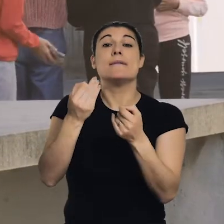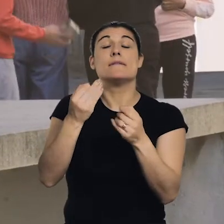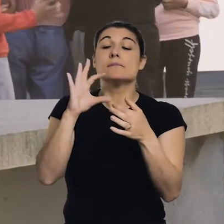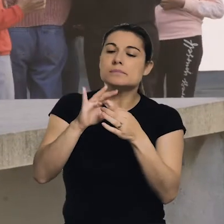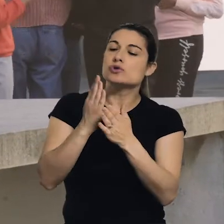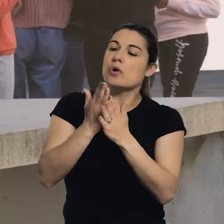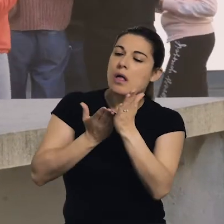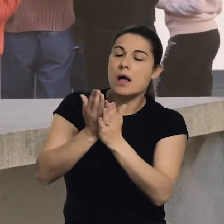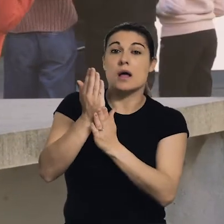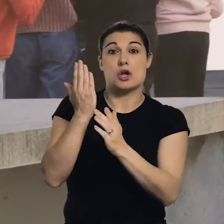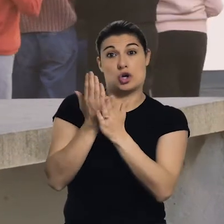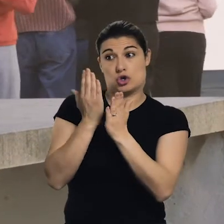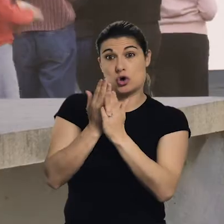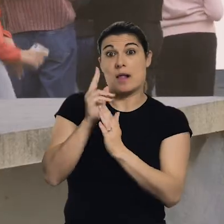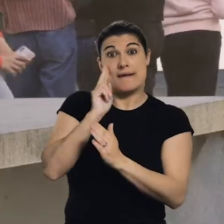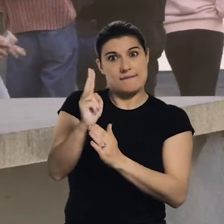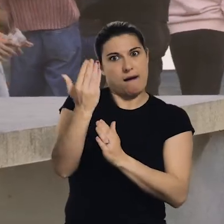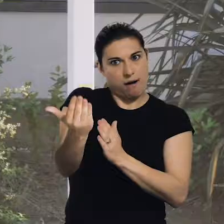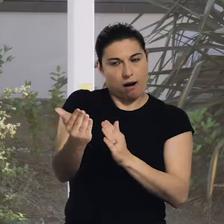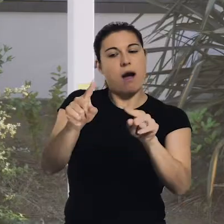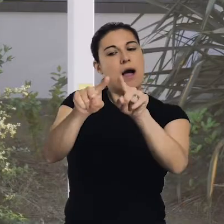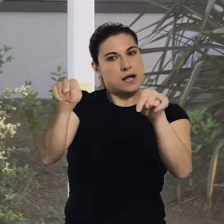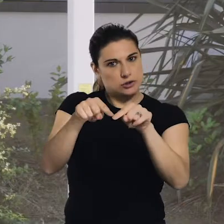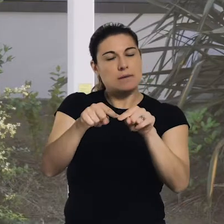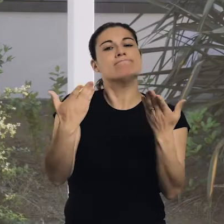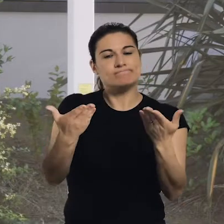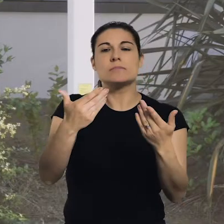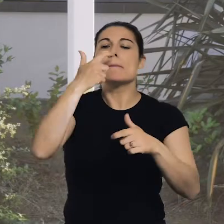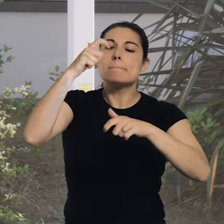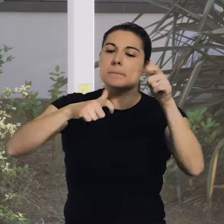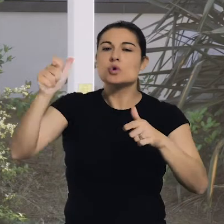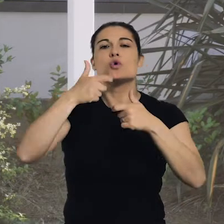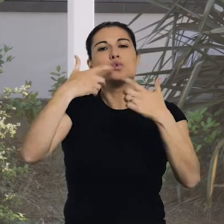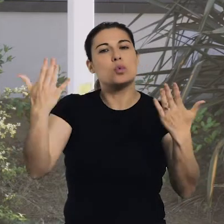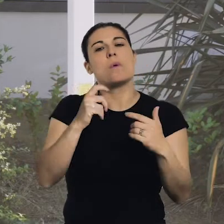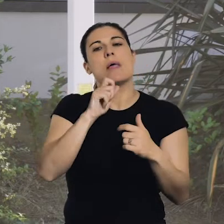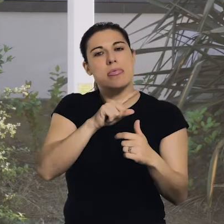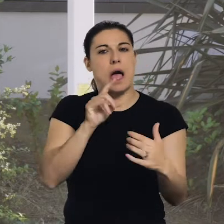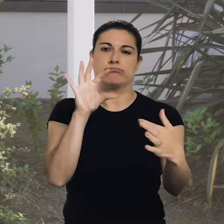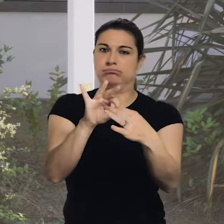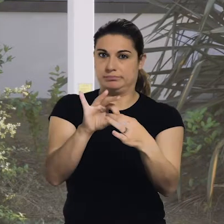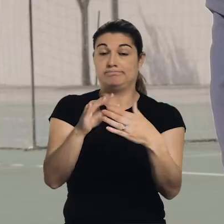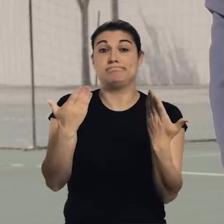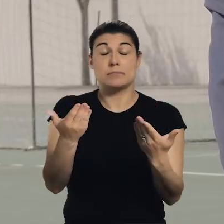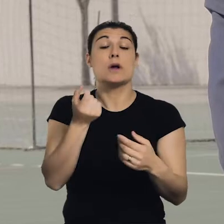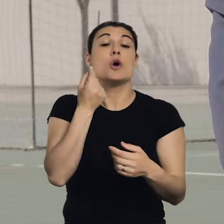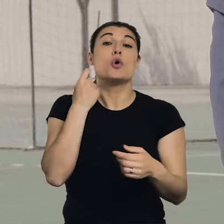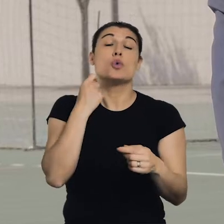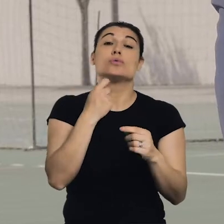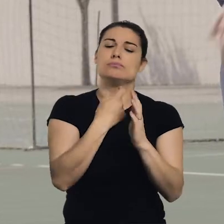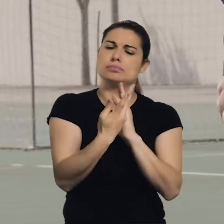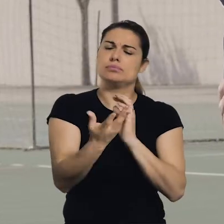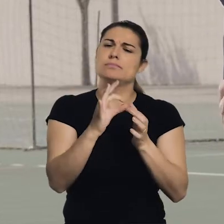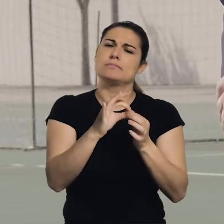não o seno da verdade, do prosseguimento dos estudos. A escola encontra um espaço onde todos têm lugar e também